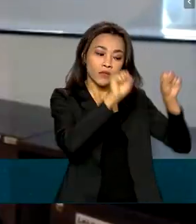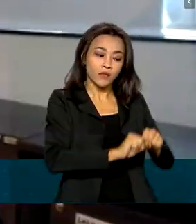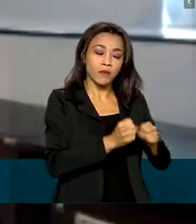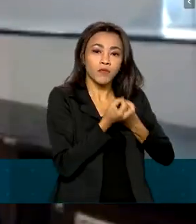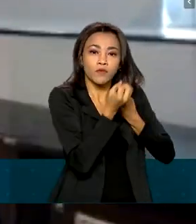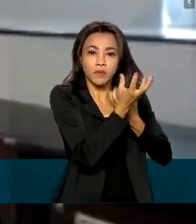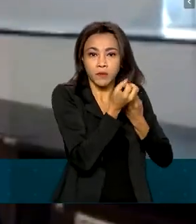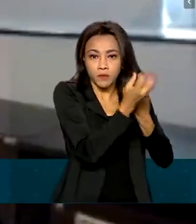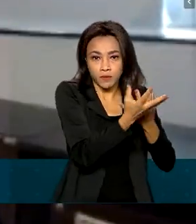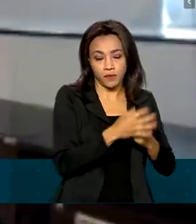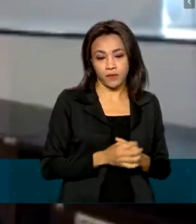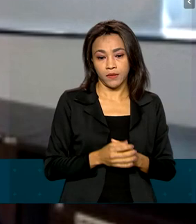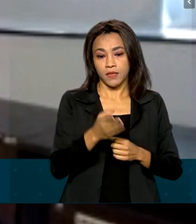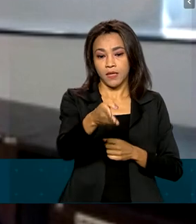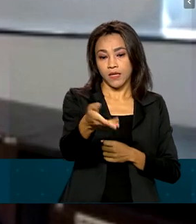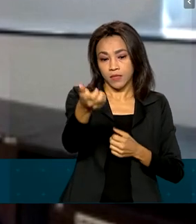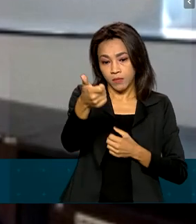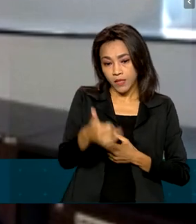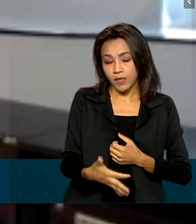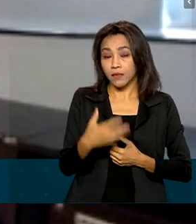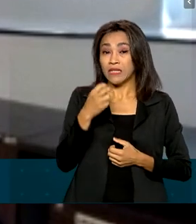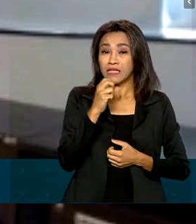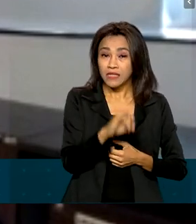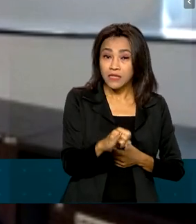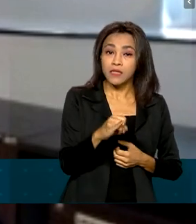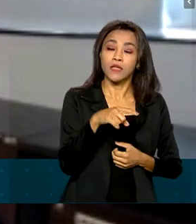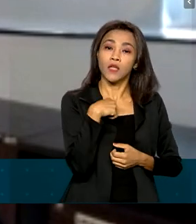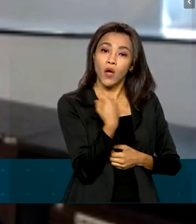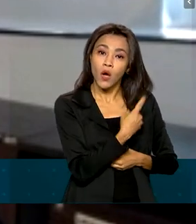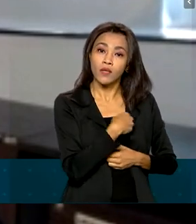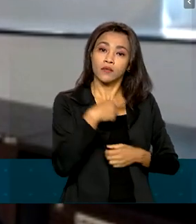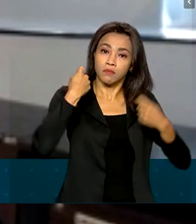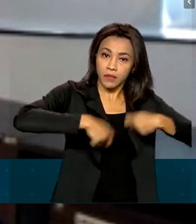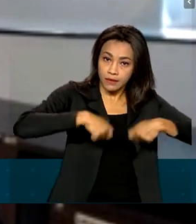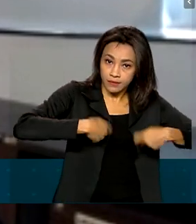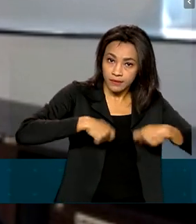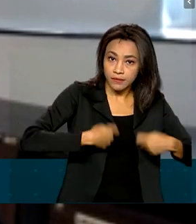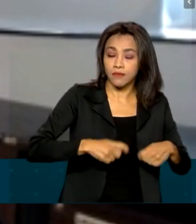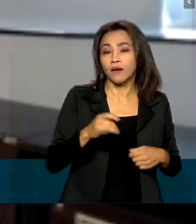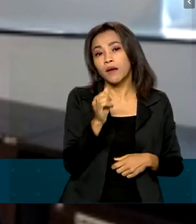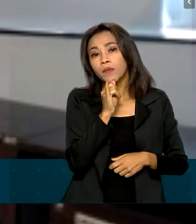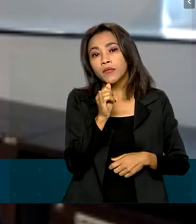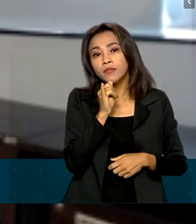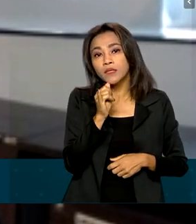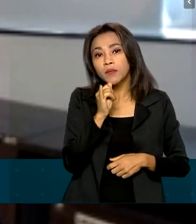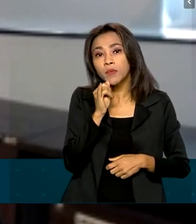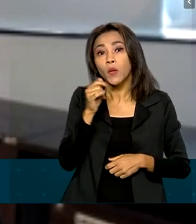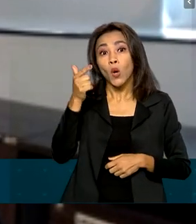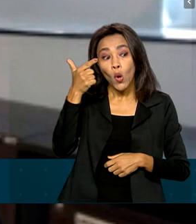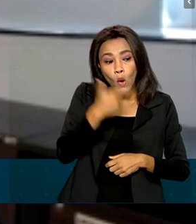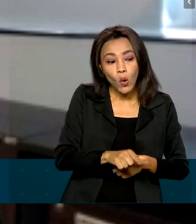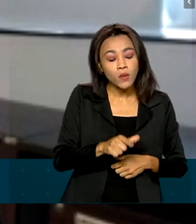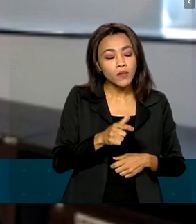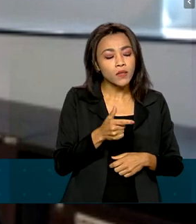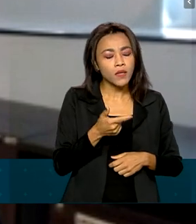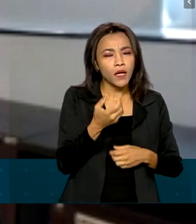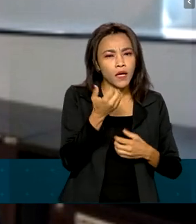Conforme a gente necessite de ter um processo, por exemplo, de revalidação dos dados, gente